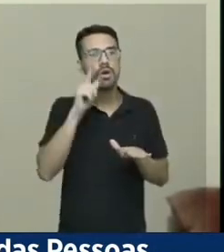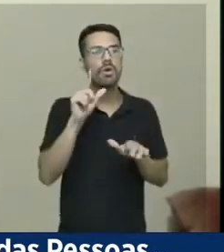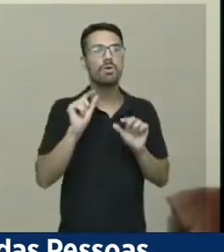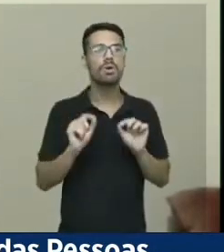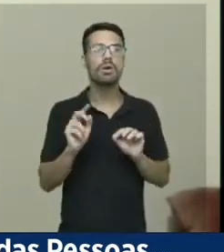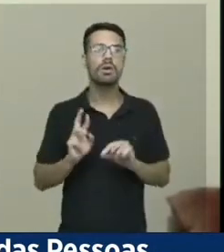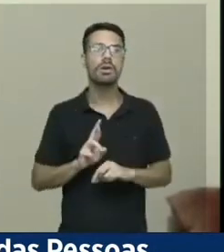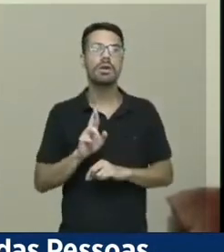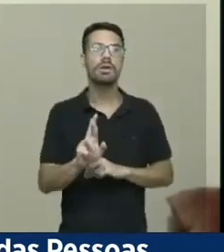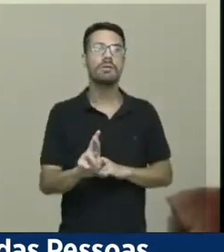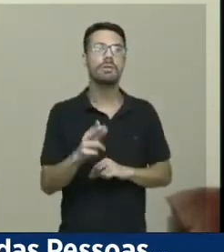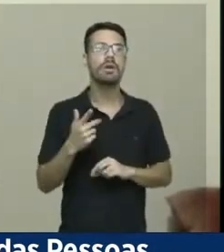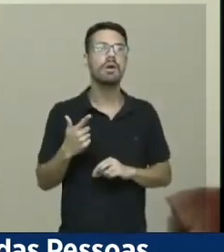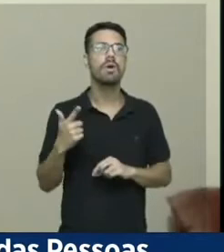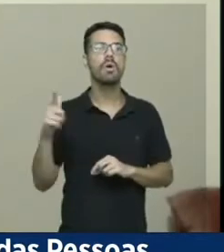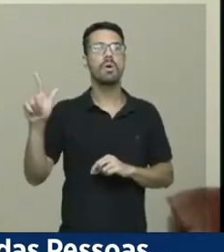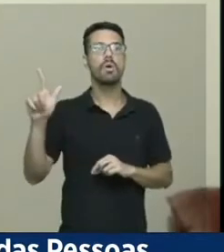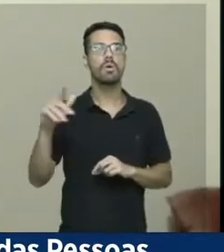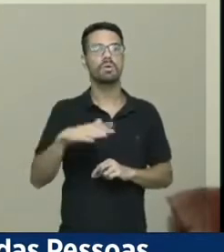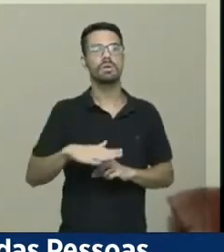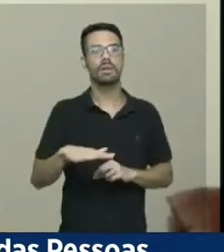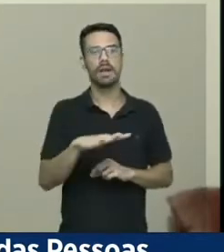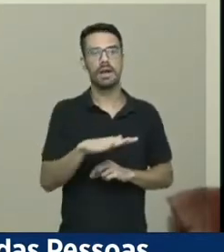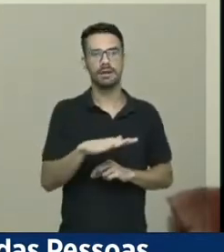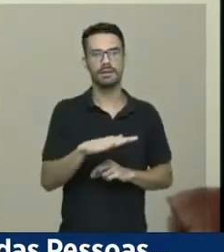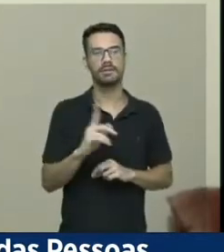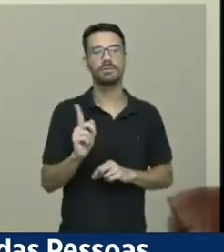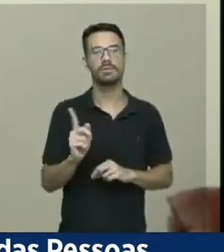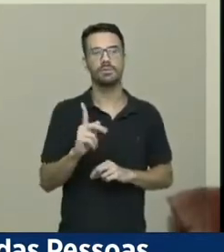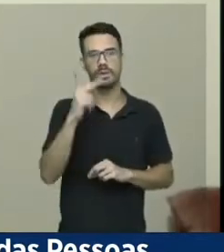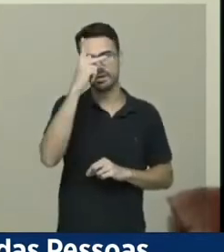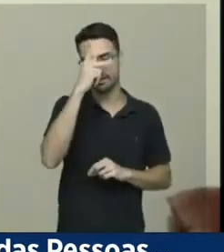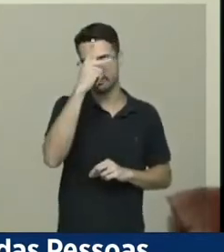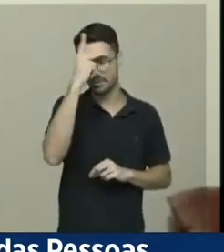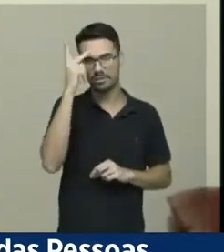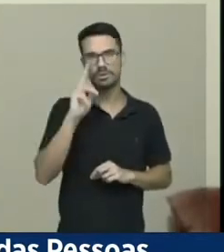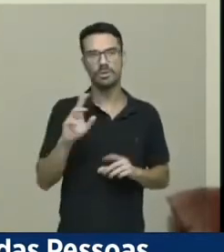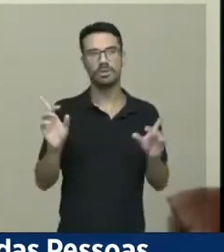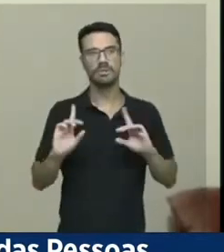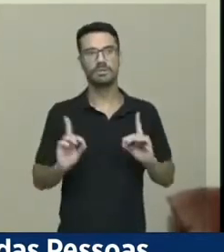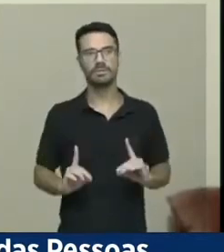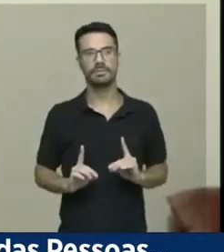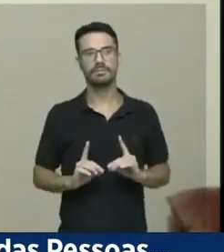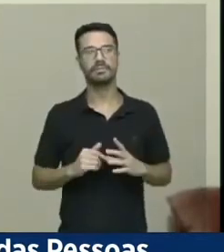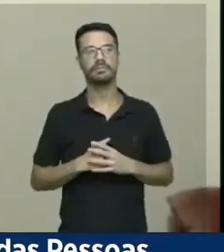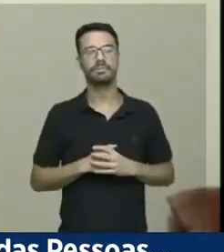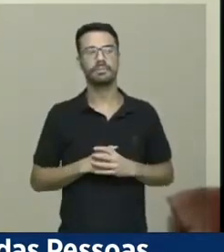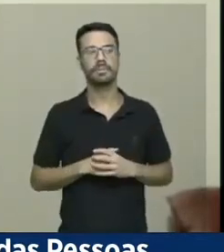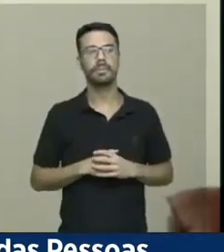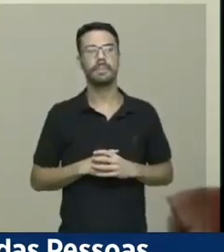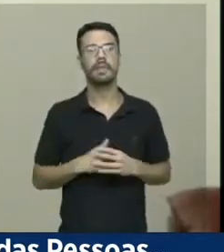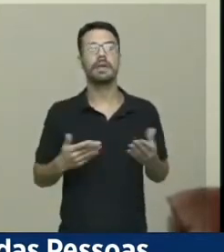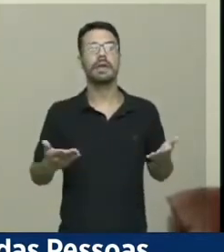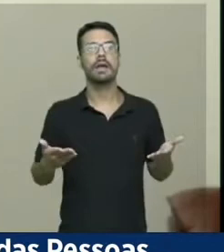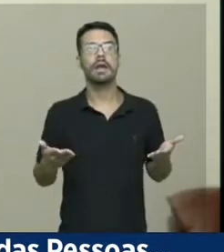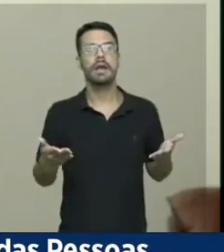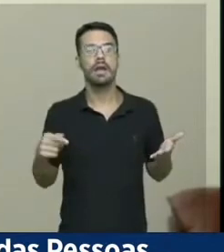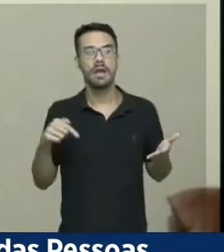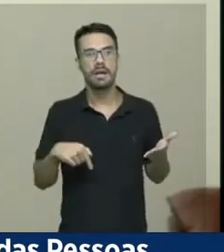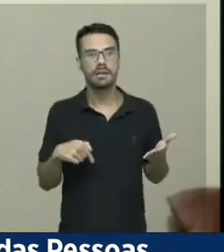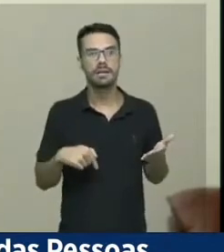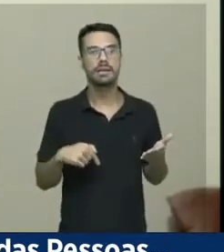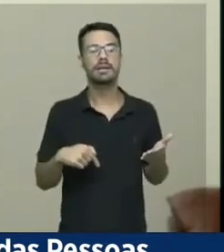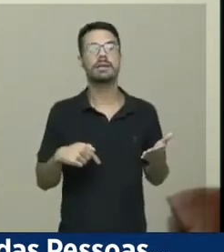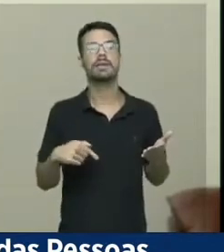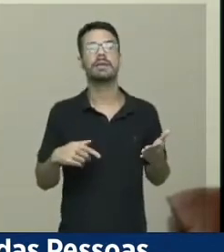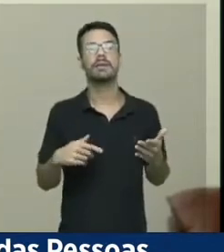representação de outra área aqui que não de pessoas com deficiência. E aqui eu trago uma crítica com bastante